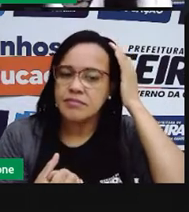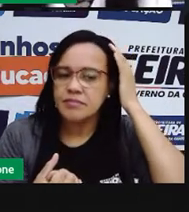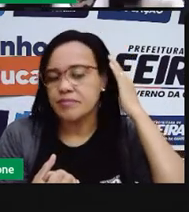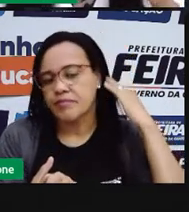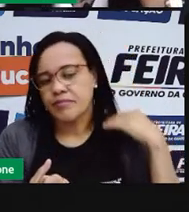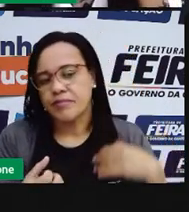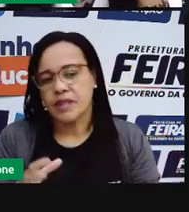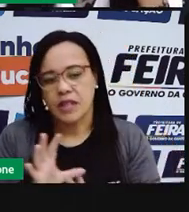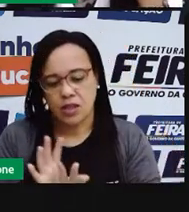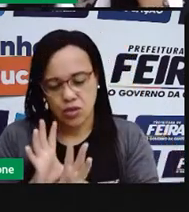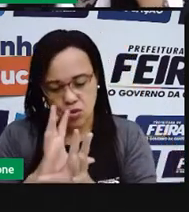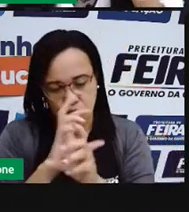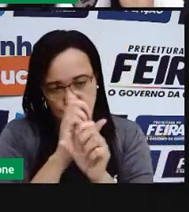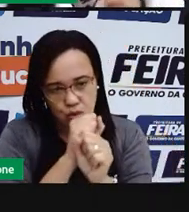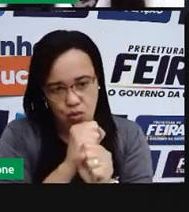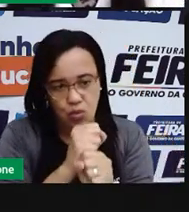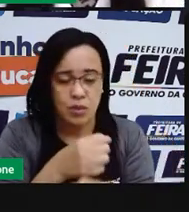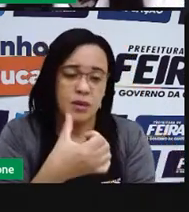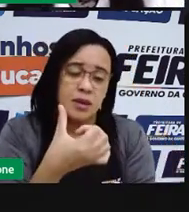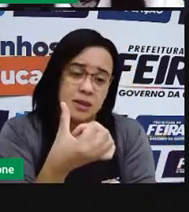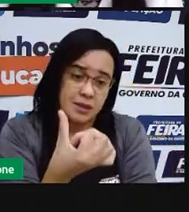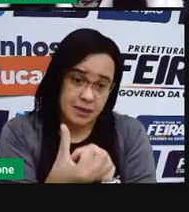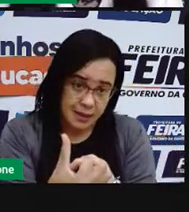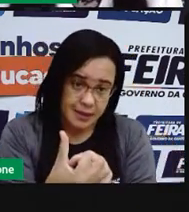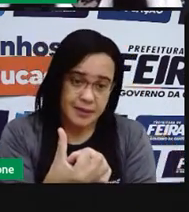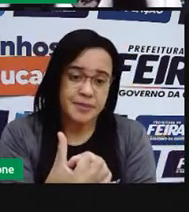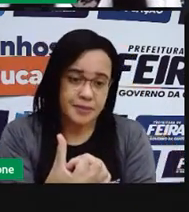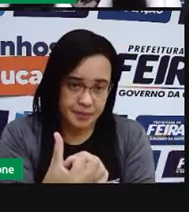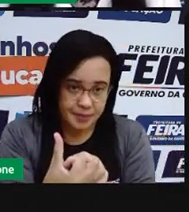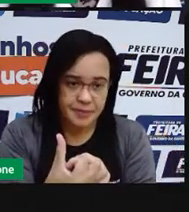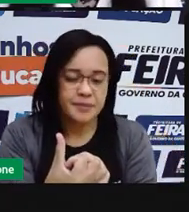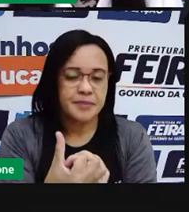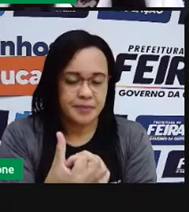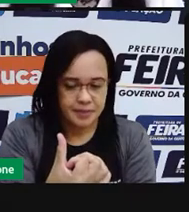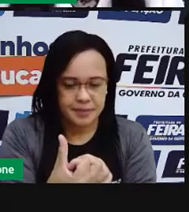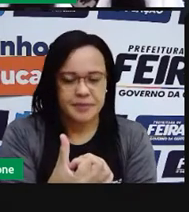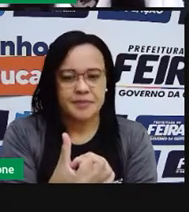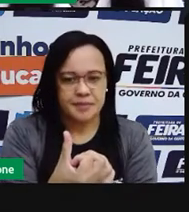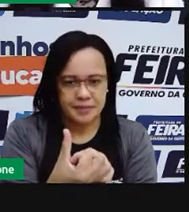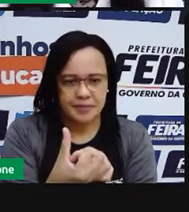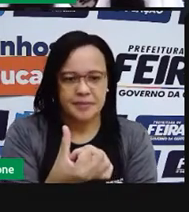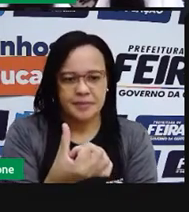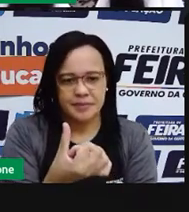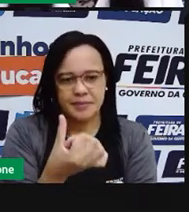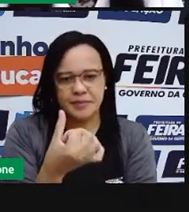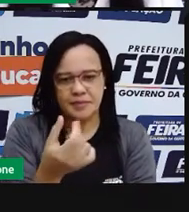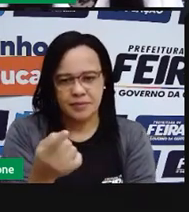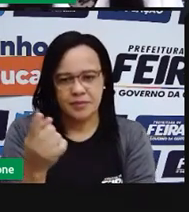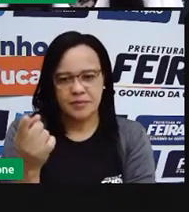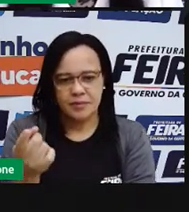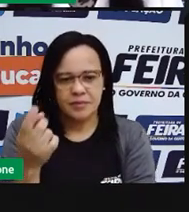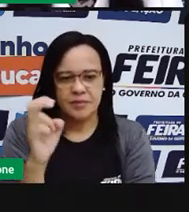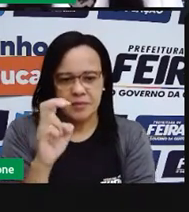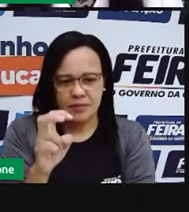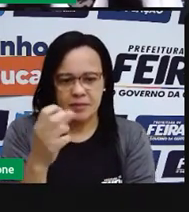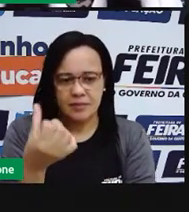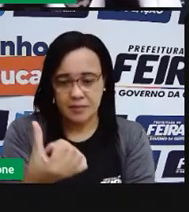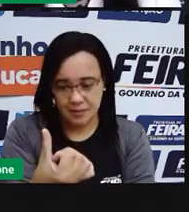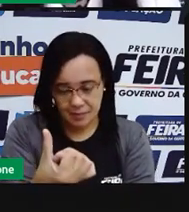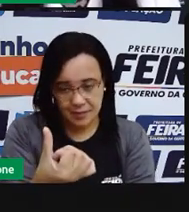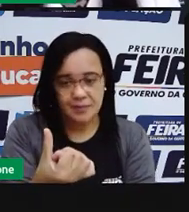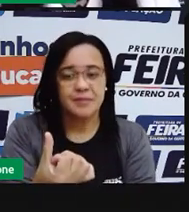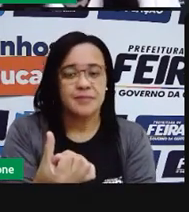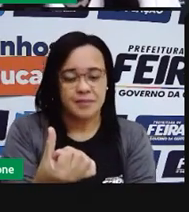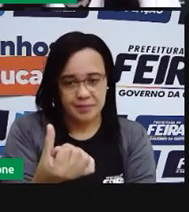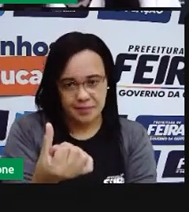viu que deu um, dois, três, quatro, cinco, seis